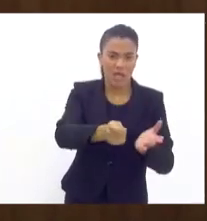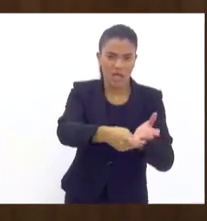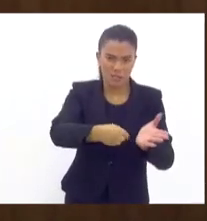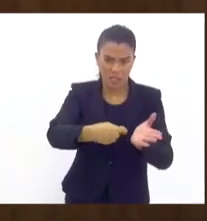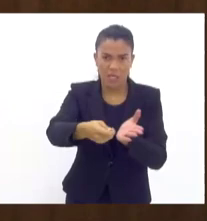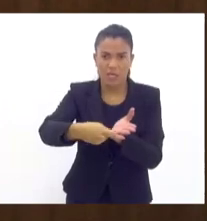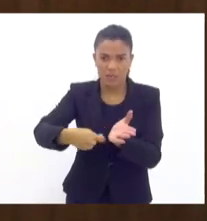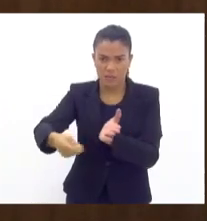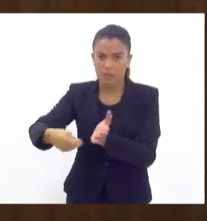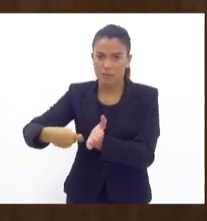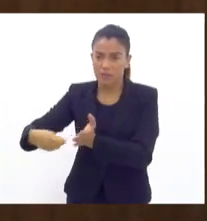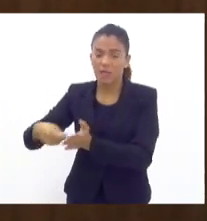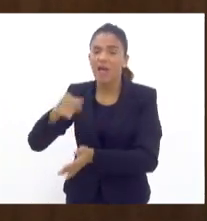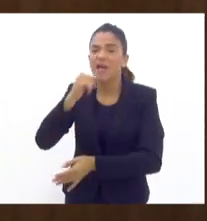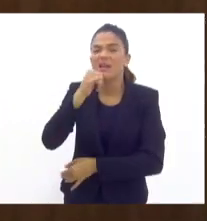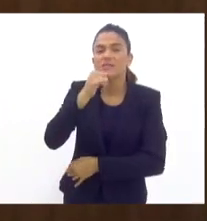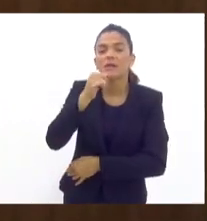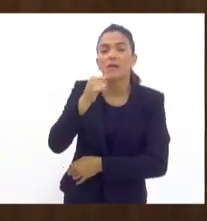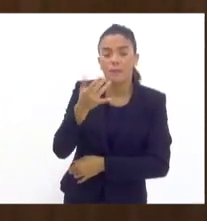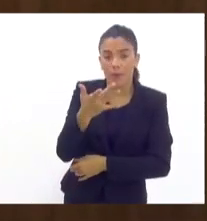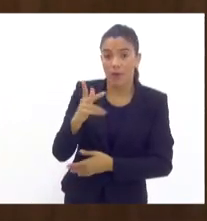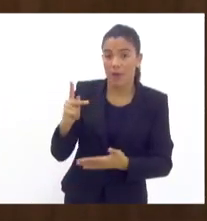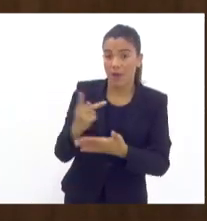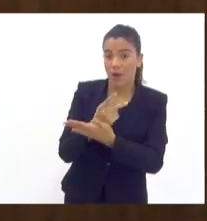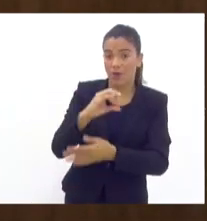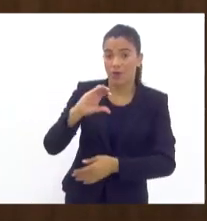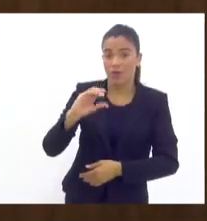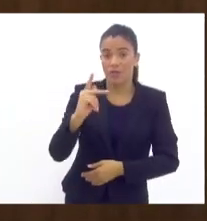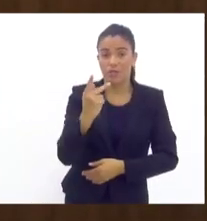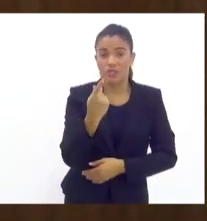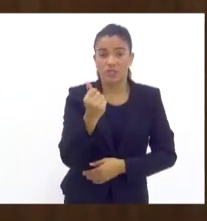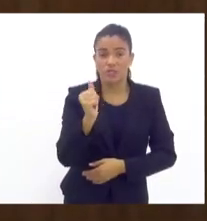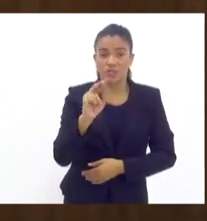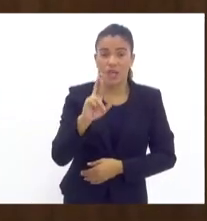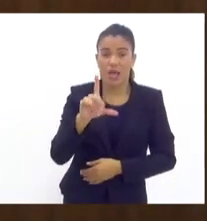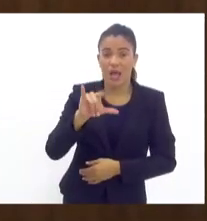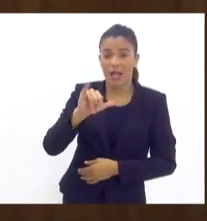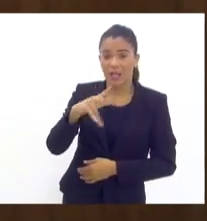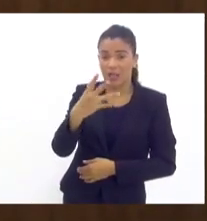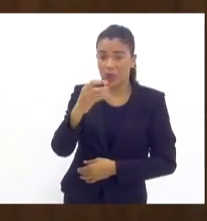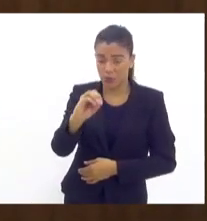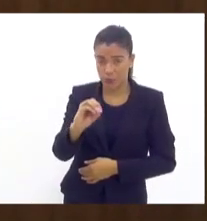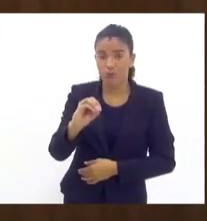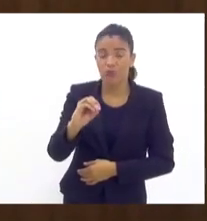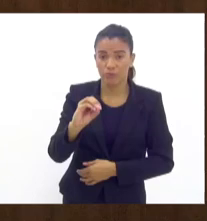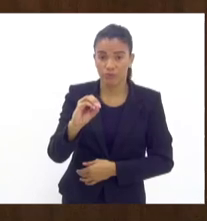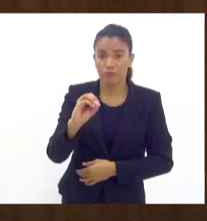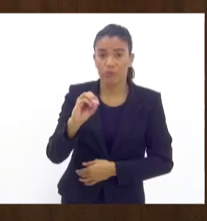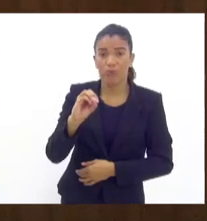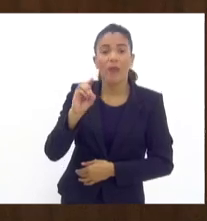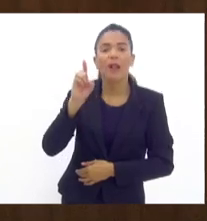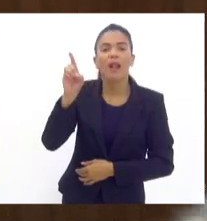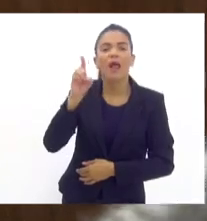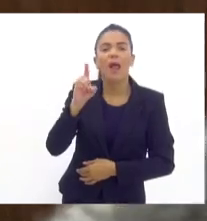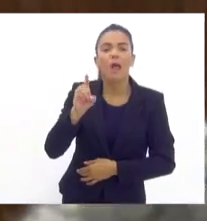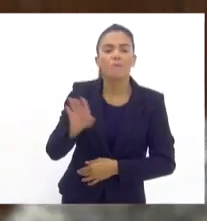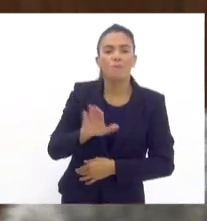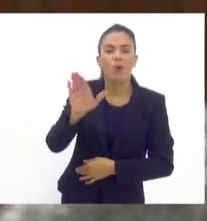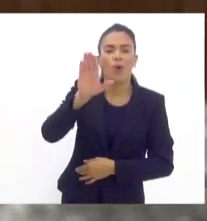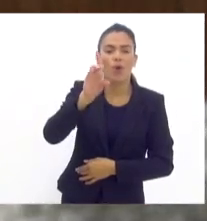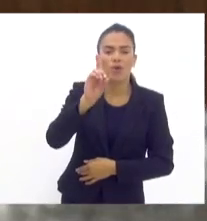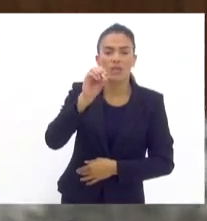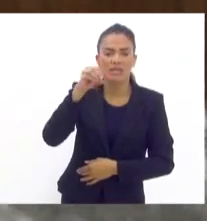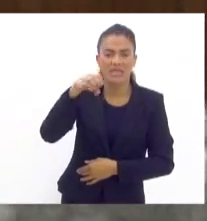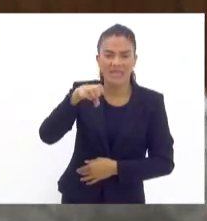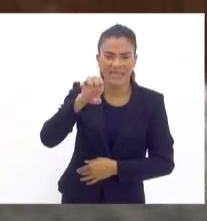Eu posso citar aqui o caso lá do Charlin, que foram lá, entubaram o Charlin, lá no Dendê, entubaram